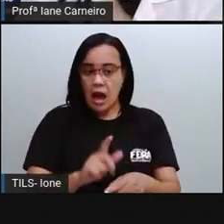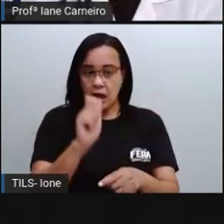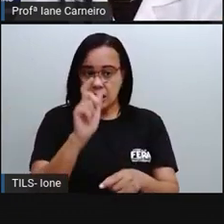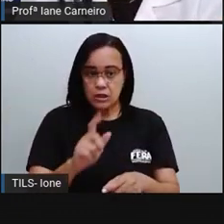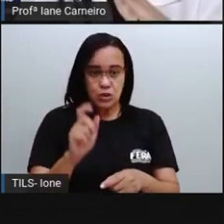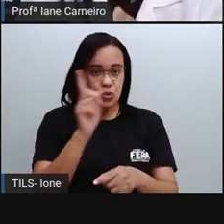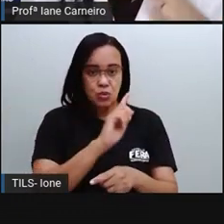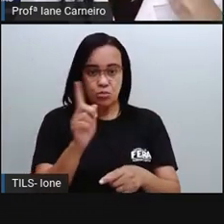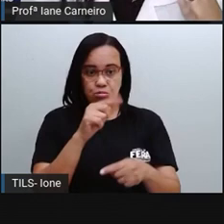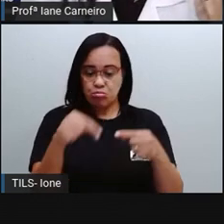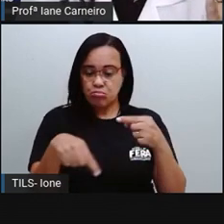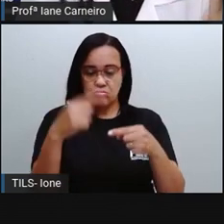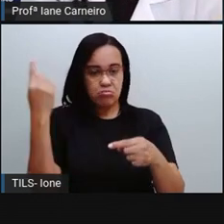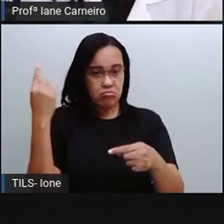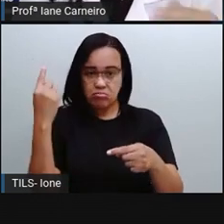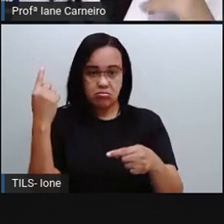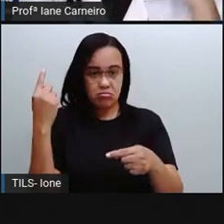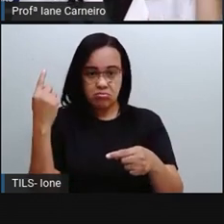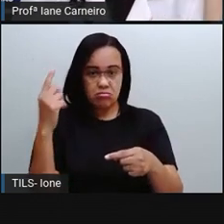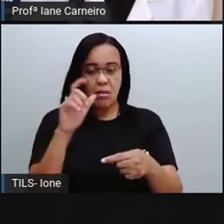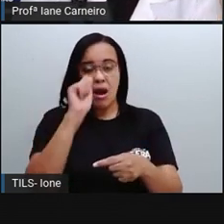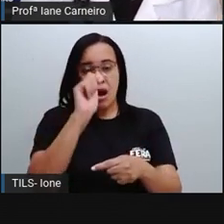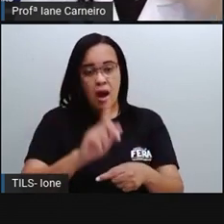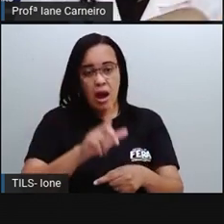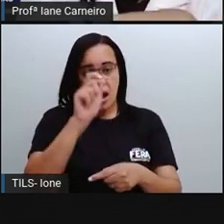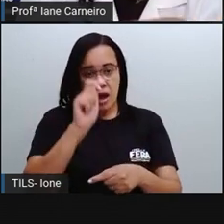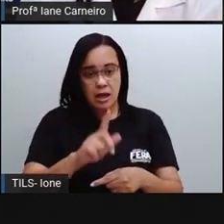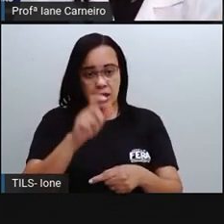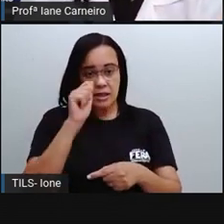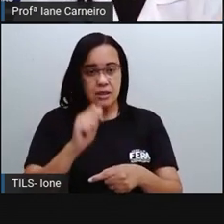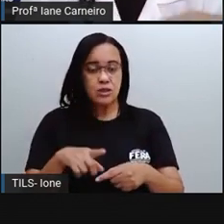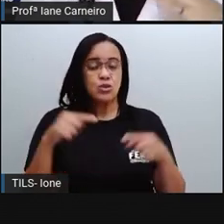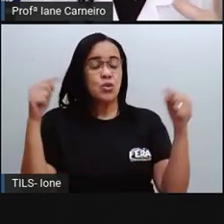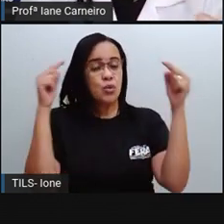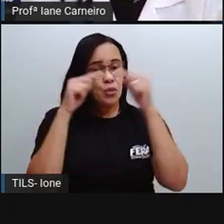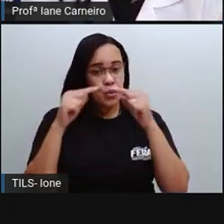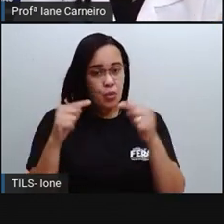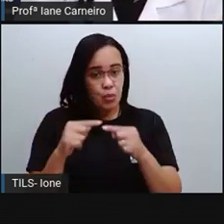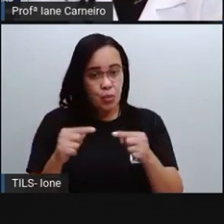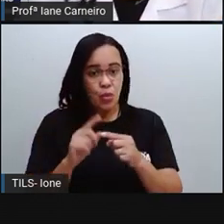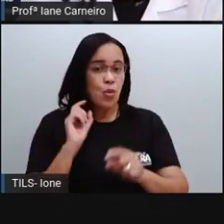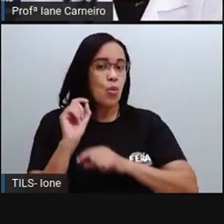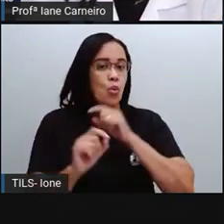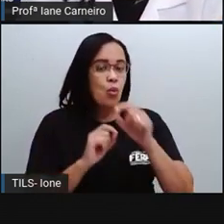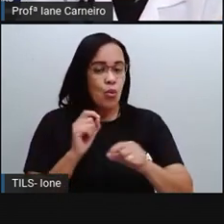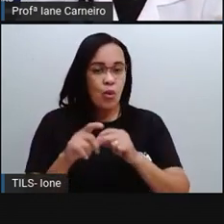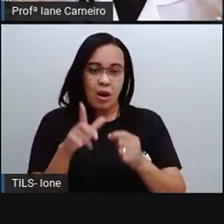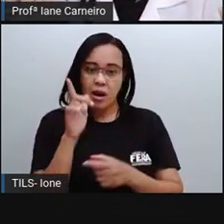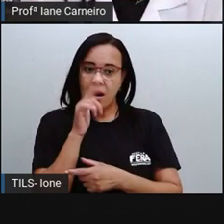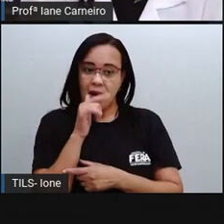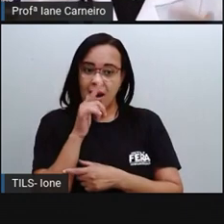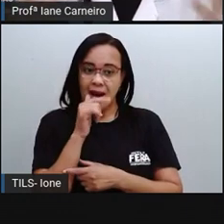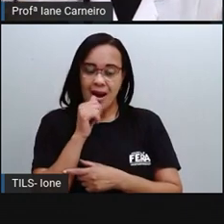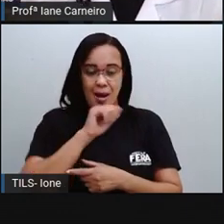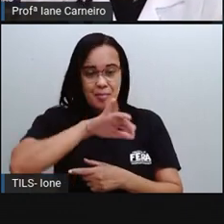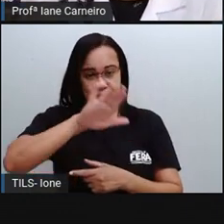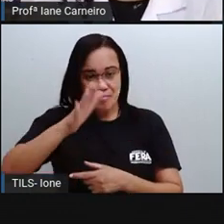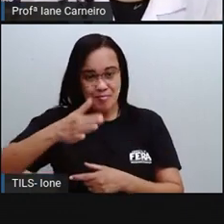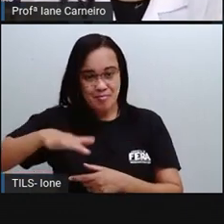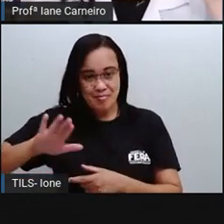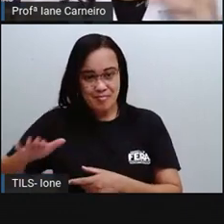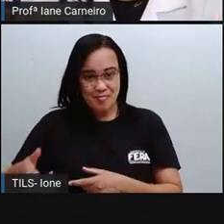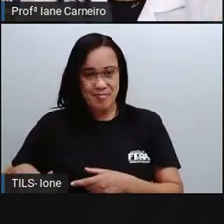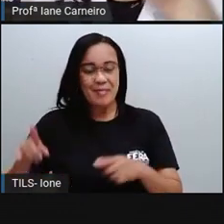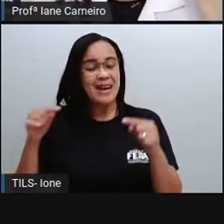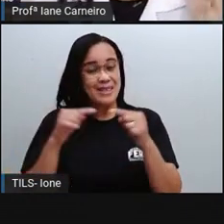A gente só deixa para pintar de azul as regiões, as áreas do mapa, que são mares, águas, tá bom?